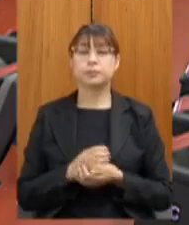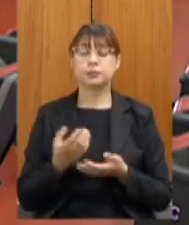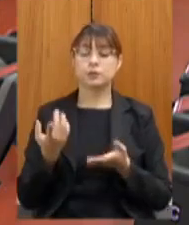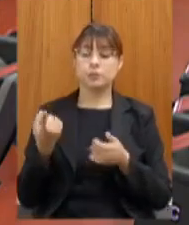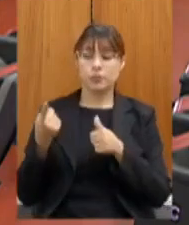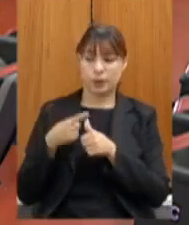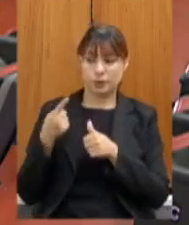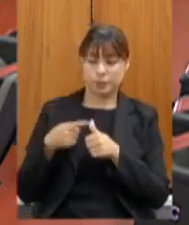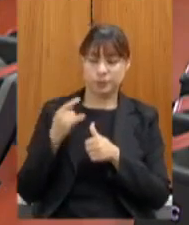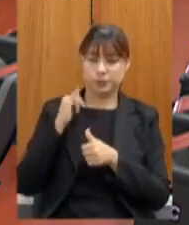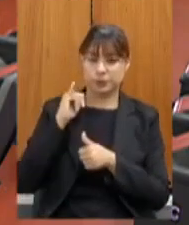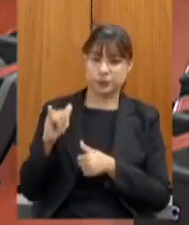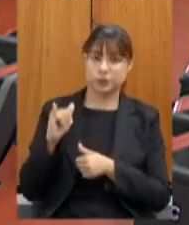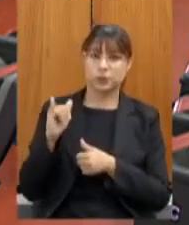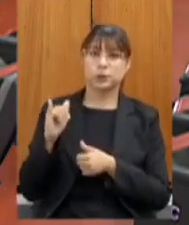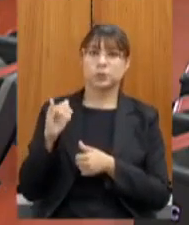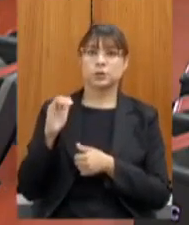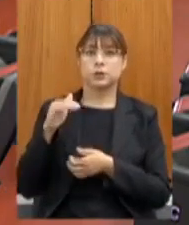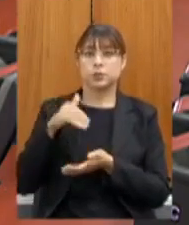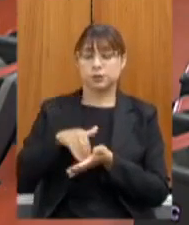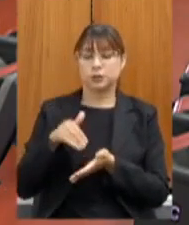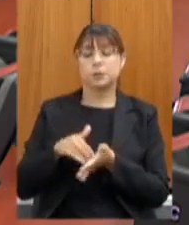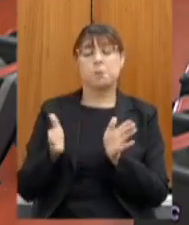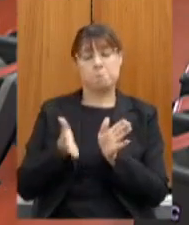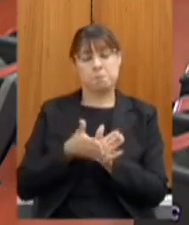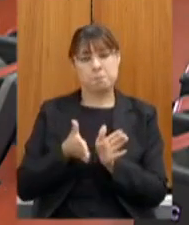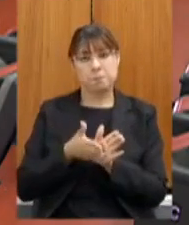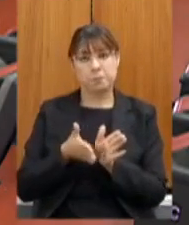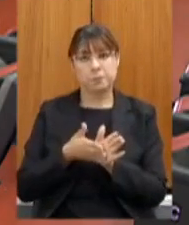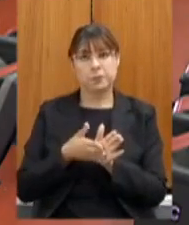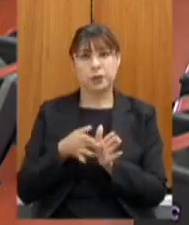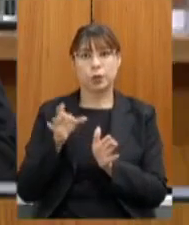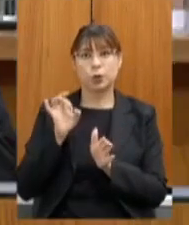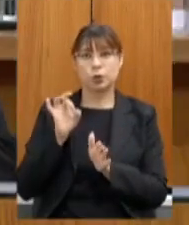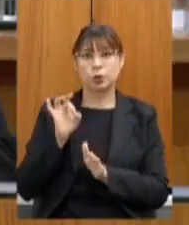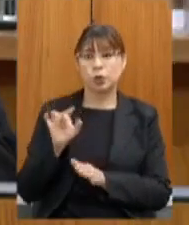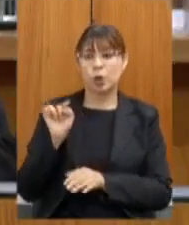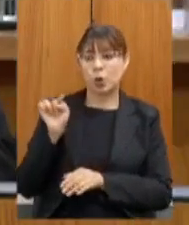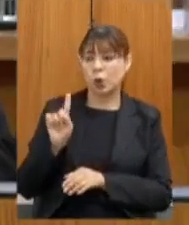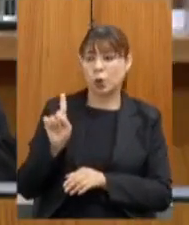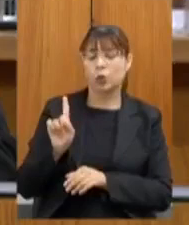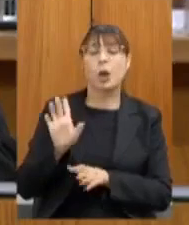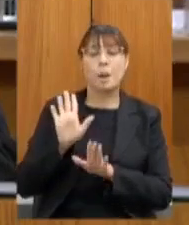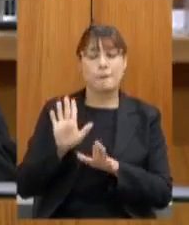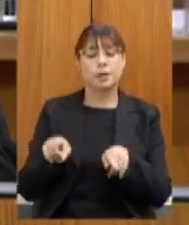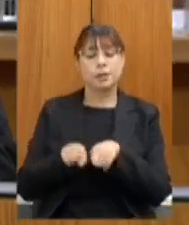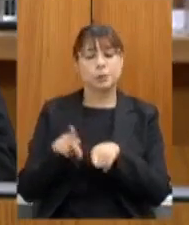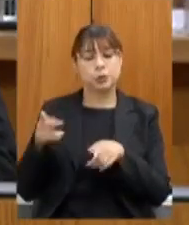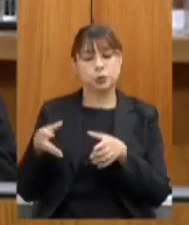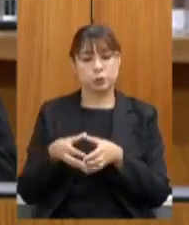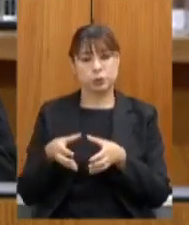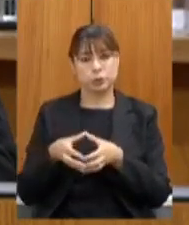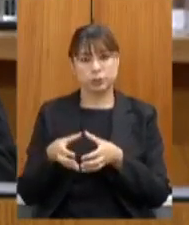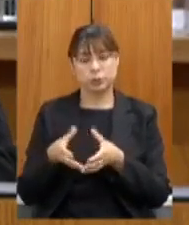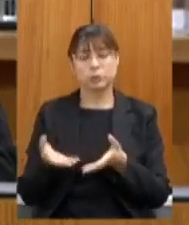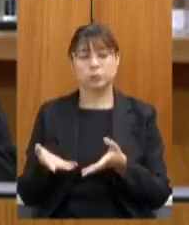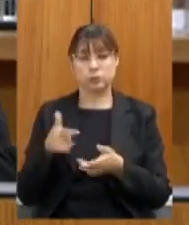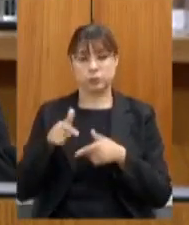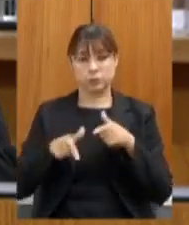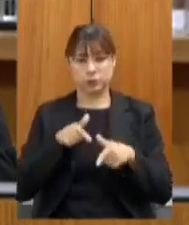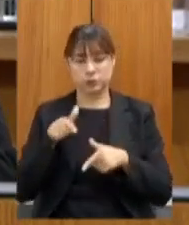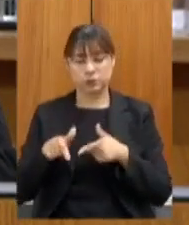primeiro parabenizá-la não só a senhora mas a sua equipe técnica da